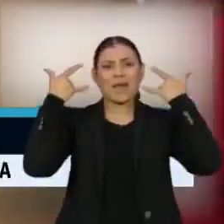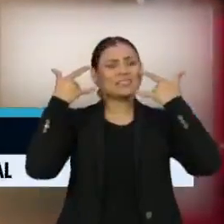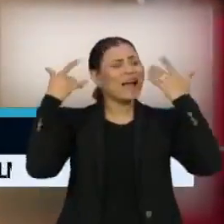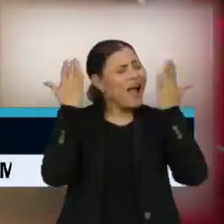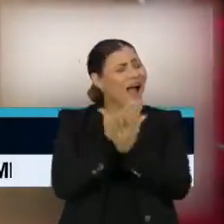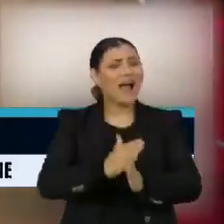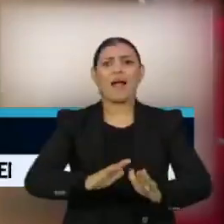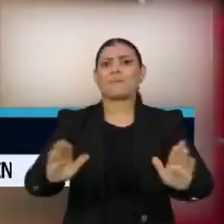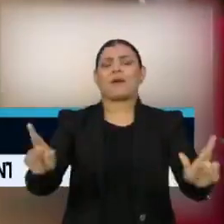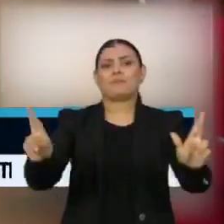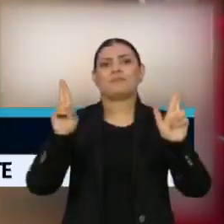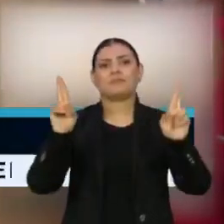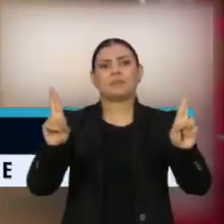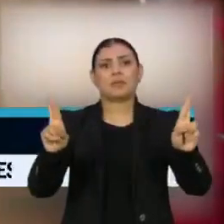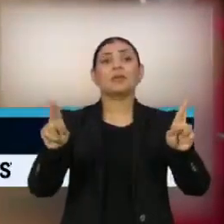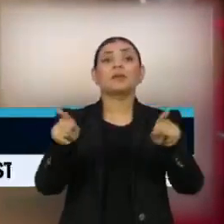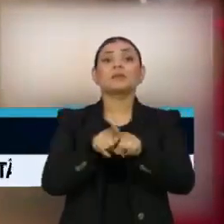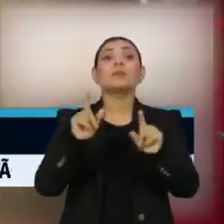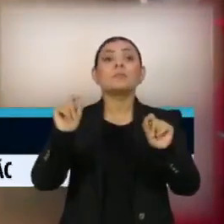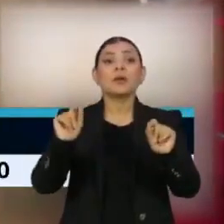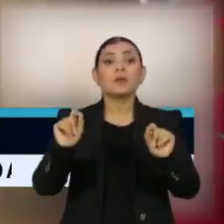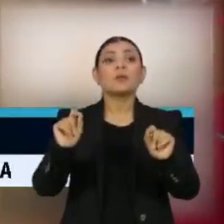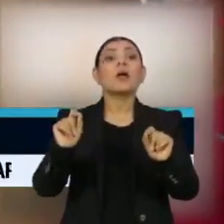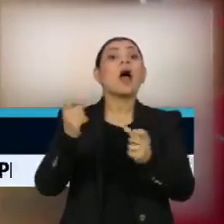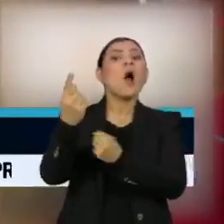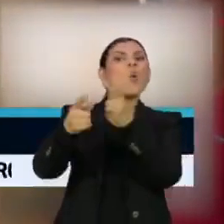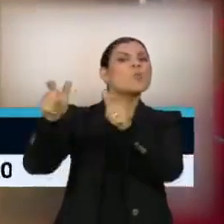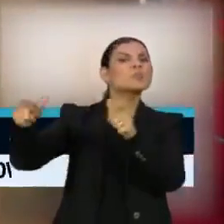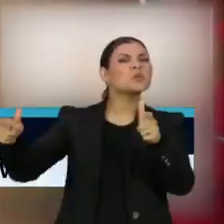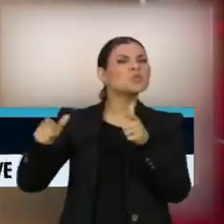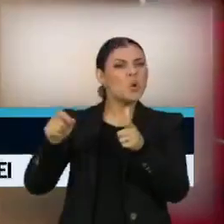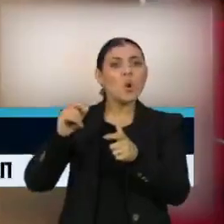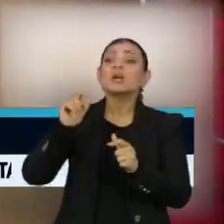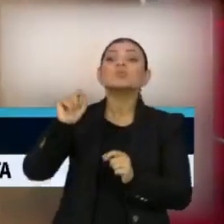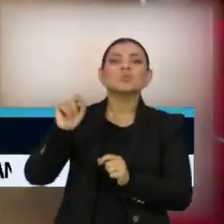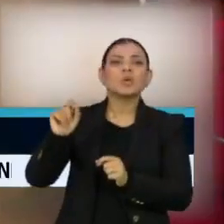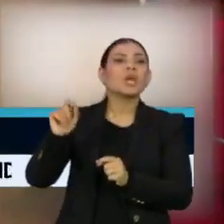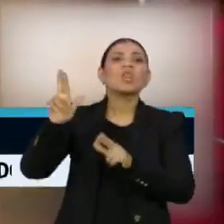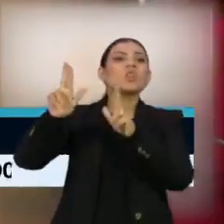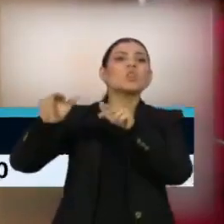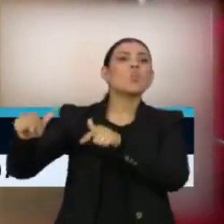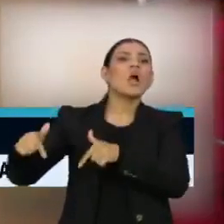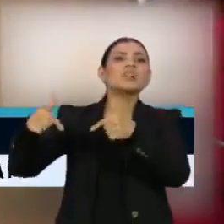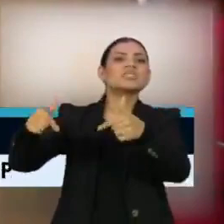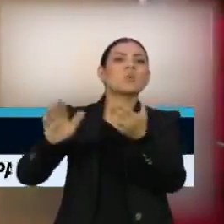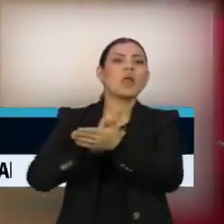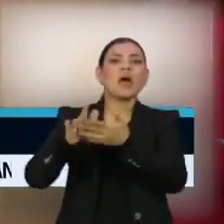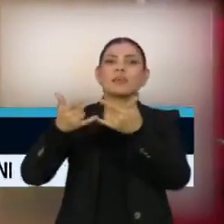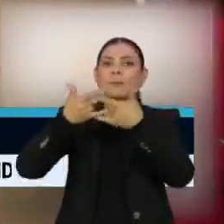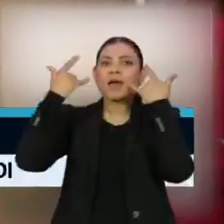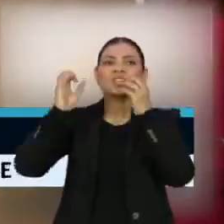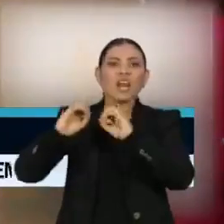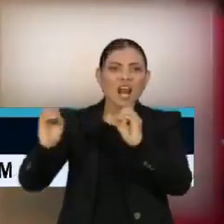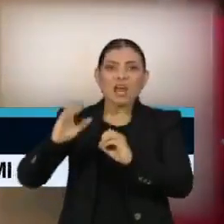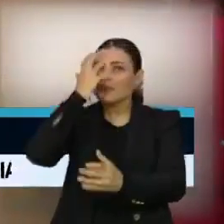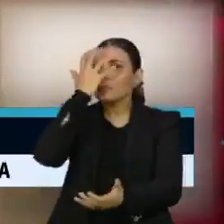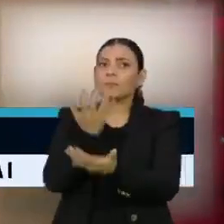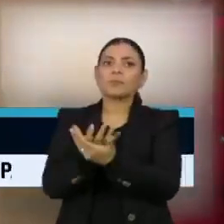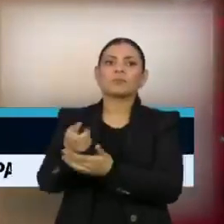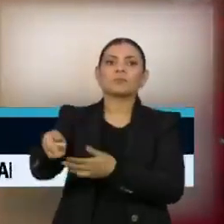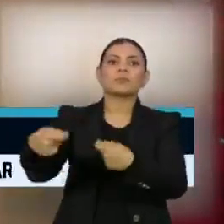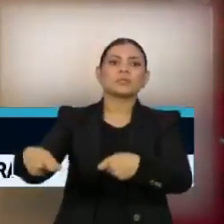essas máscaras e desmascarar aqueles que, mesmo que nunca tenham usado máscaras, precisam ser